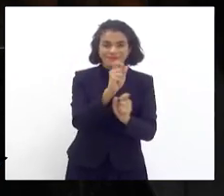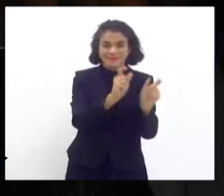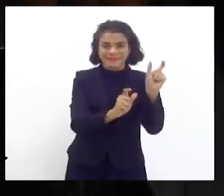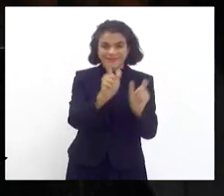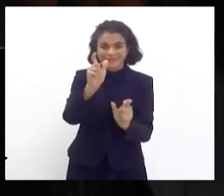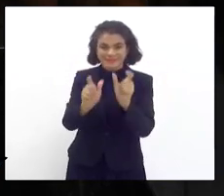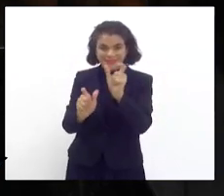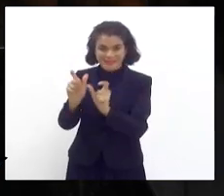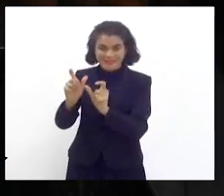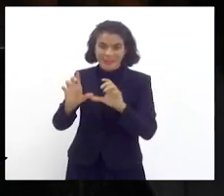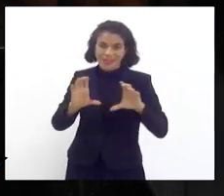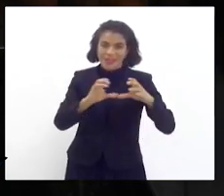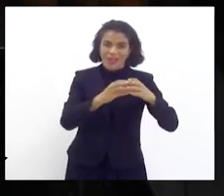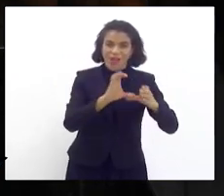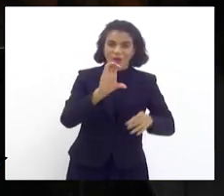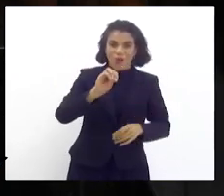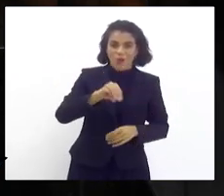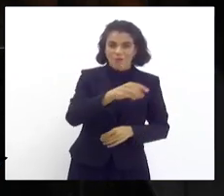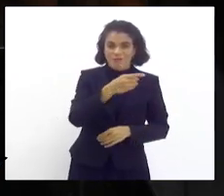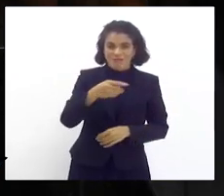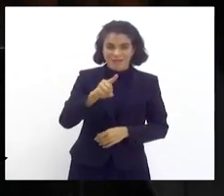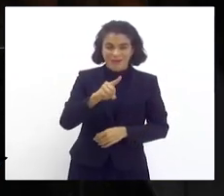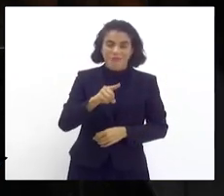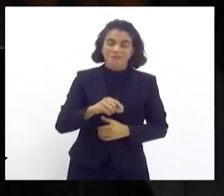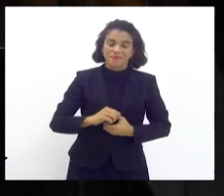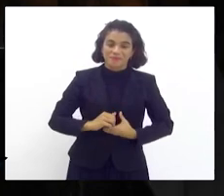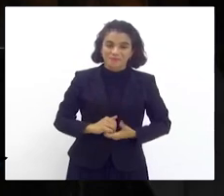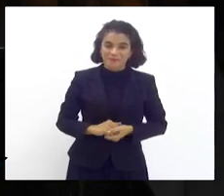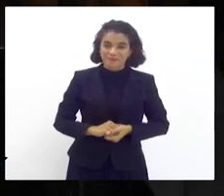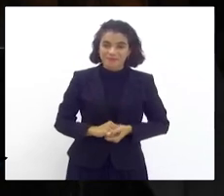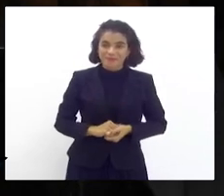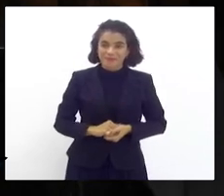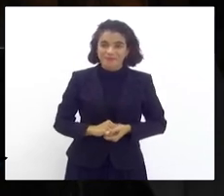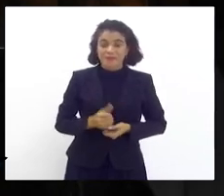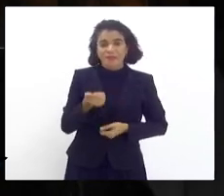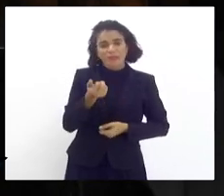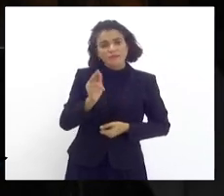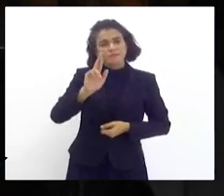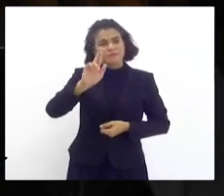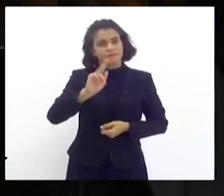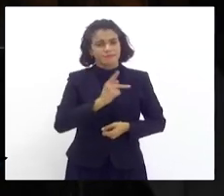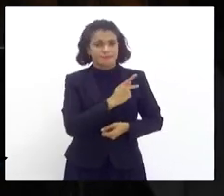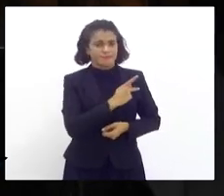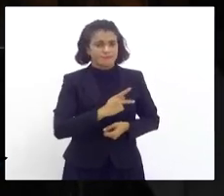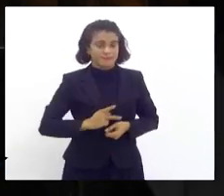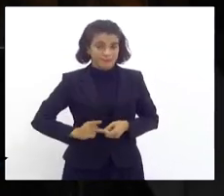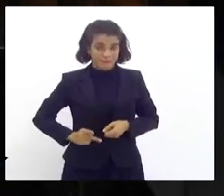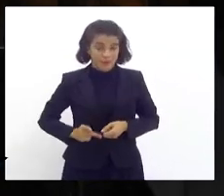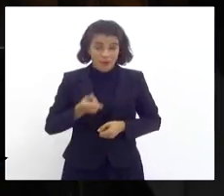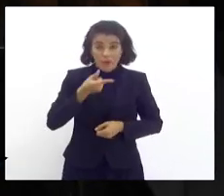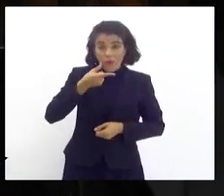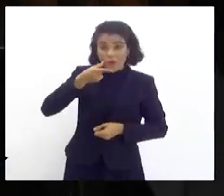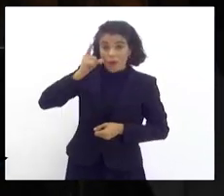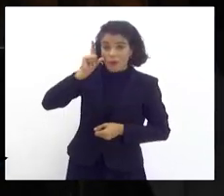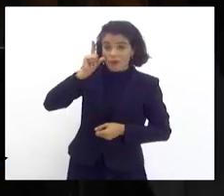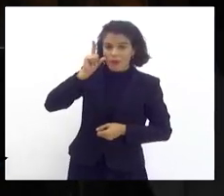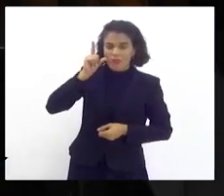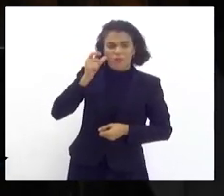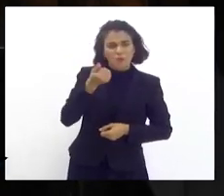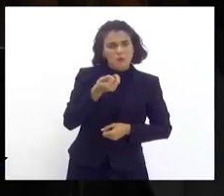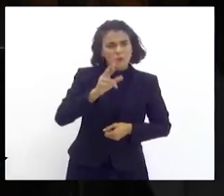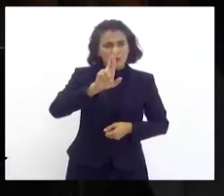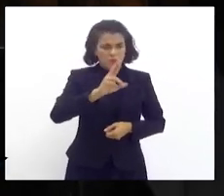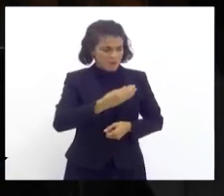permanentes. senhor presidente, ontem o senhor